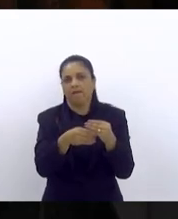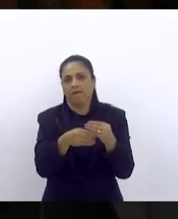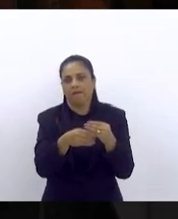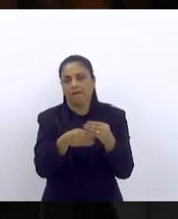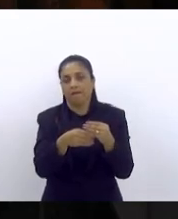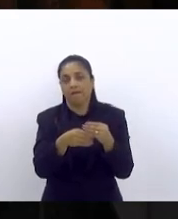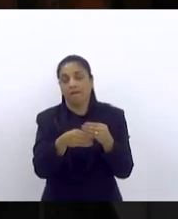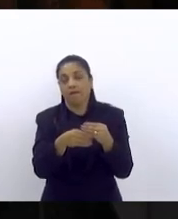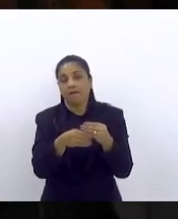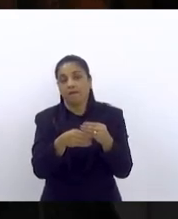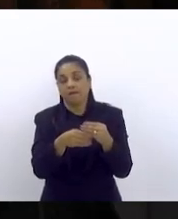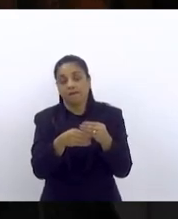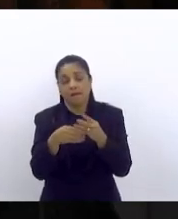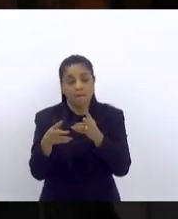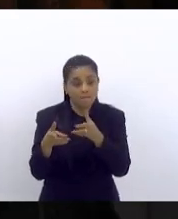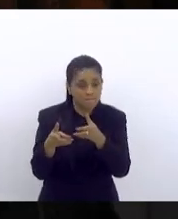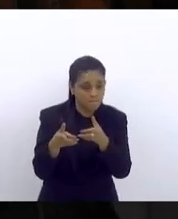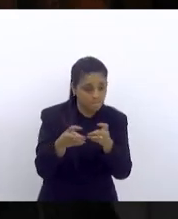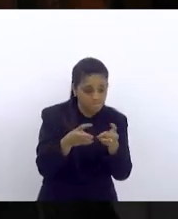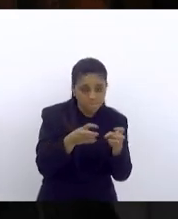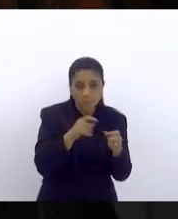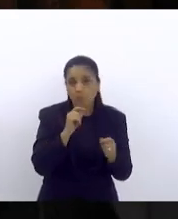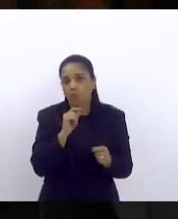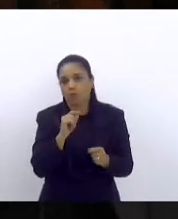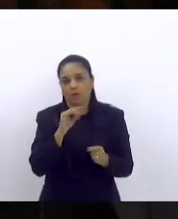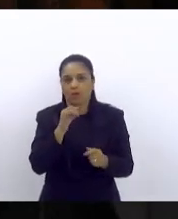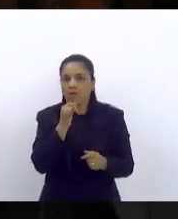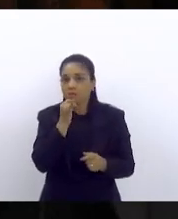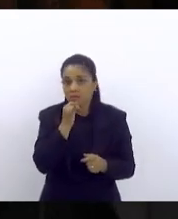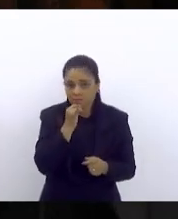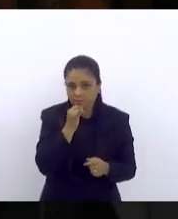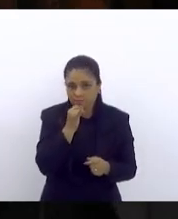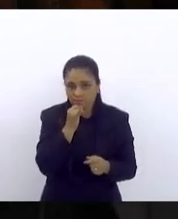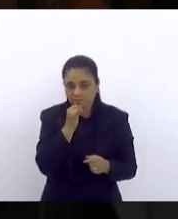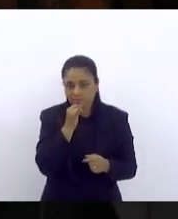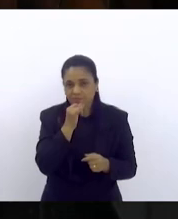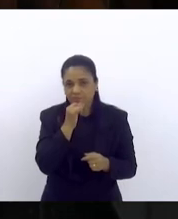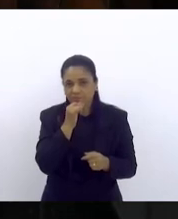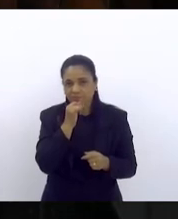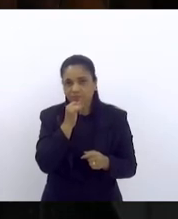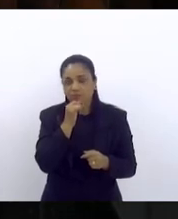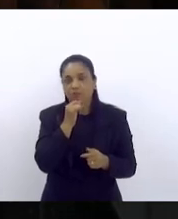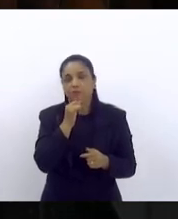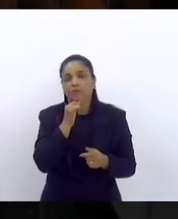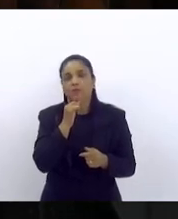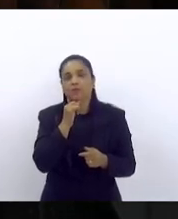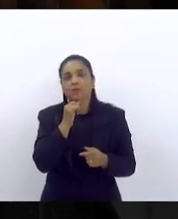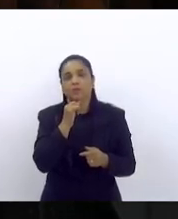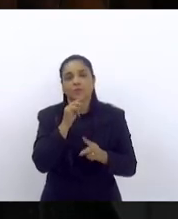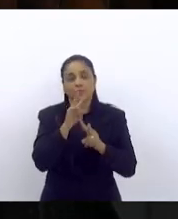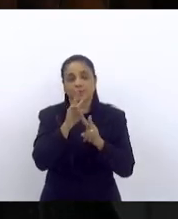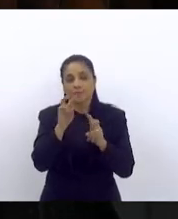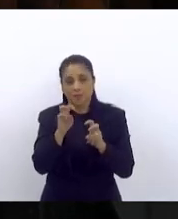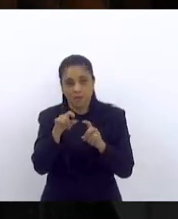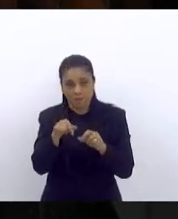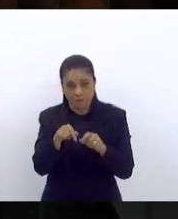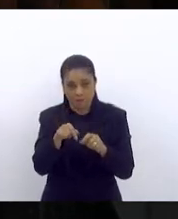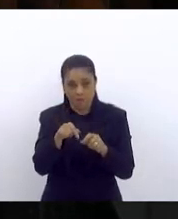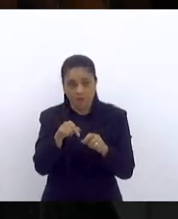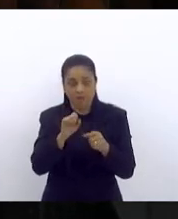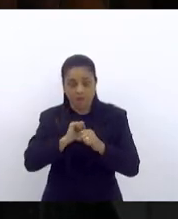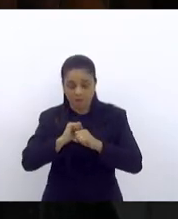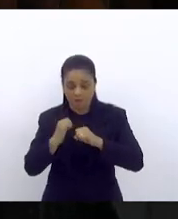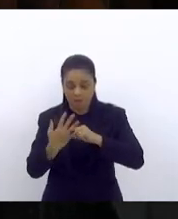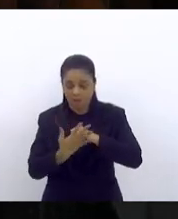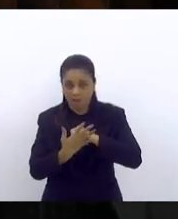detectou-se por exemplo que uma das questões de fundo agravada com a pandemia